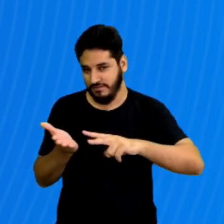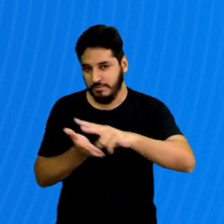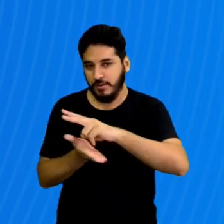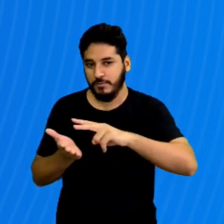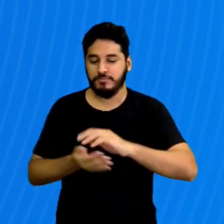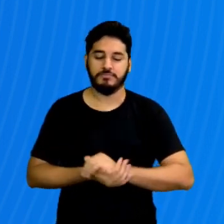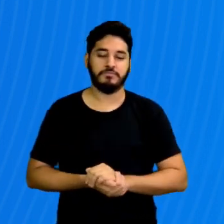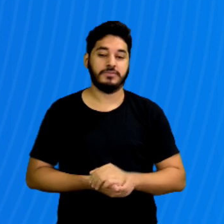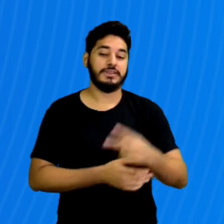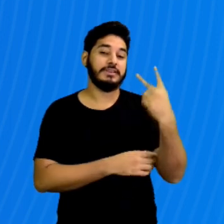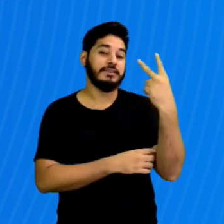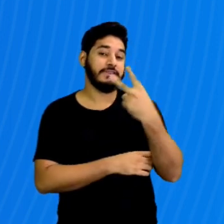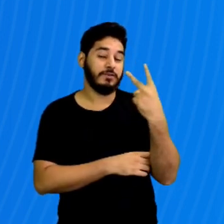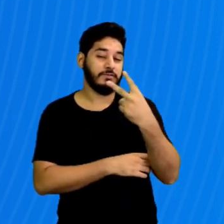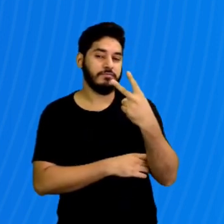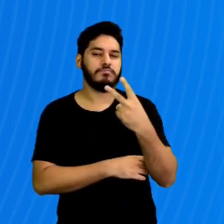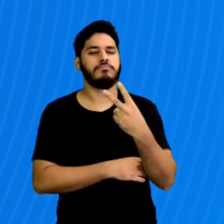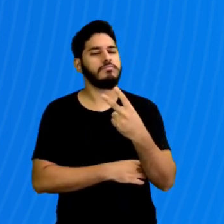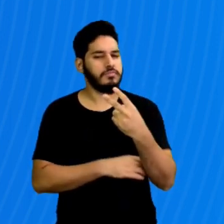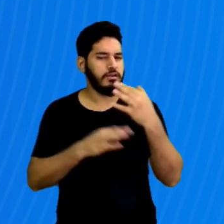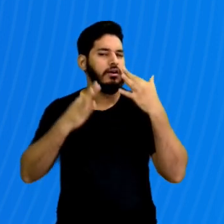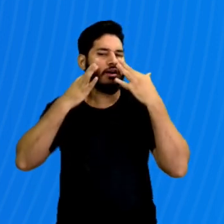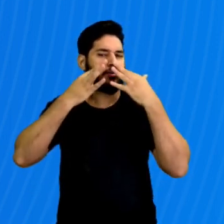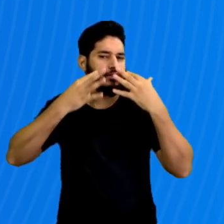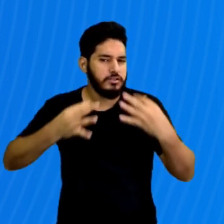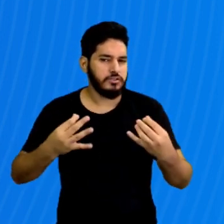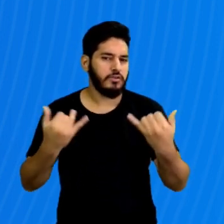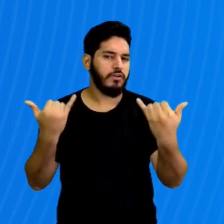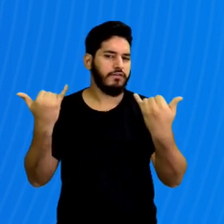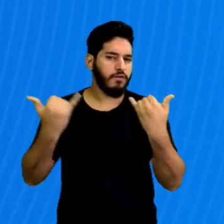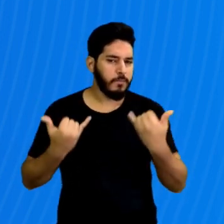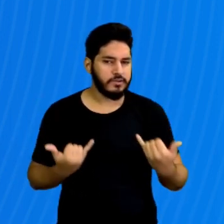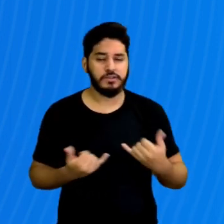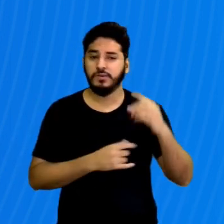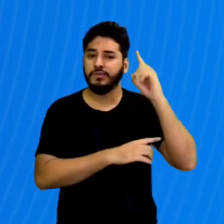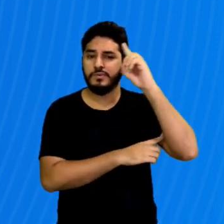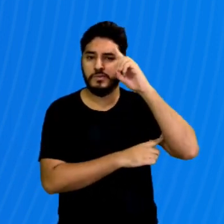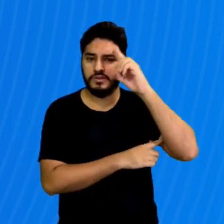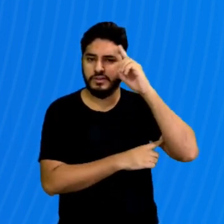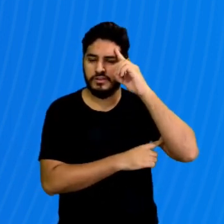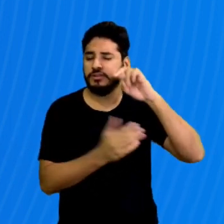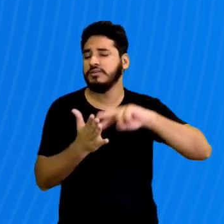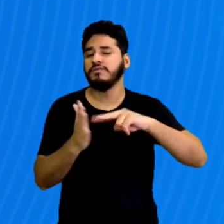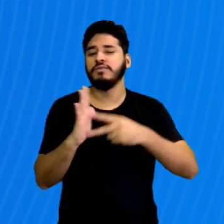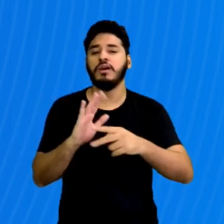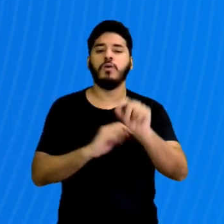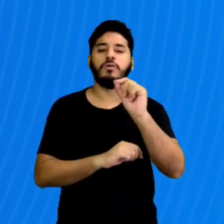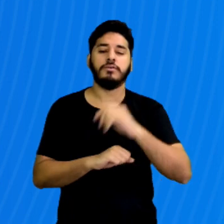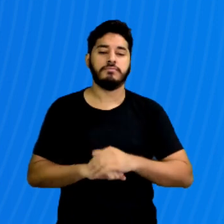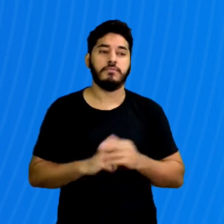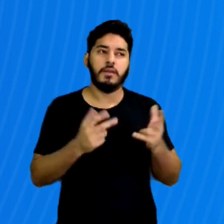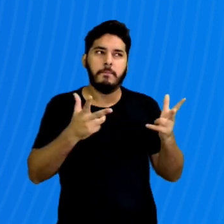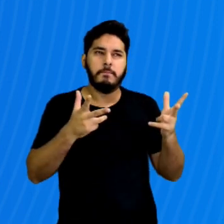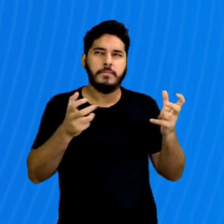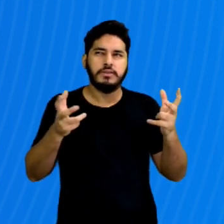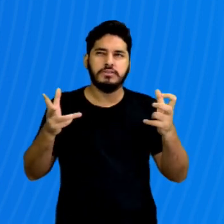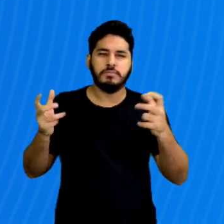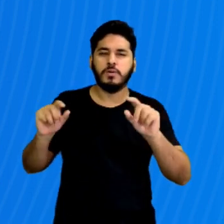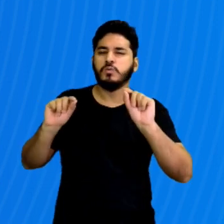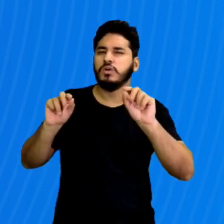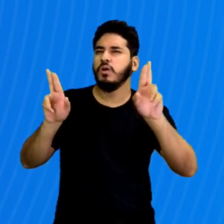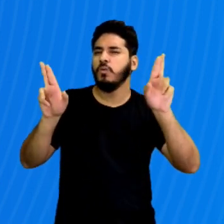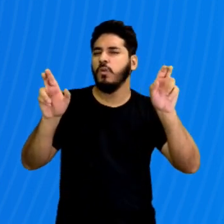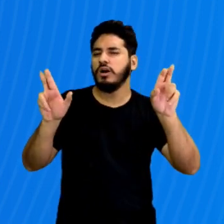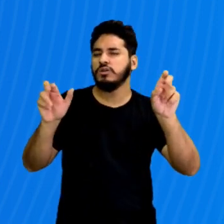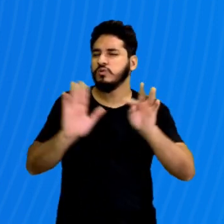importante estar sempre atento às informações do dia a dia, ou seja, perceba de que se trata o assunto